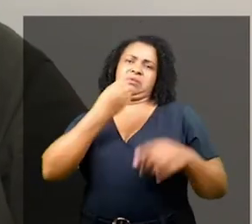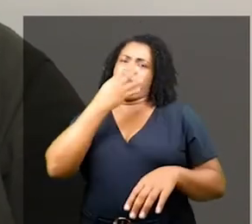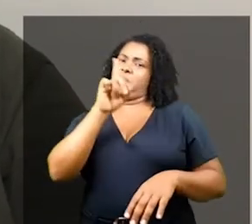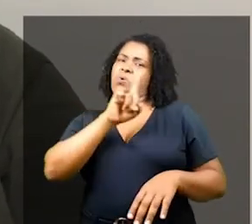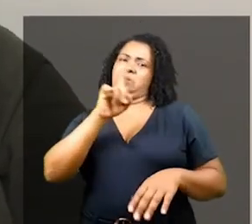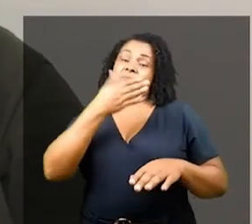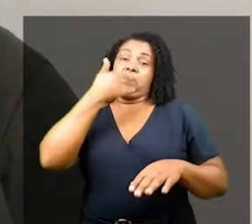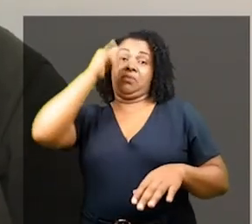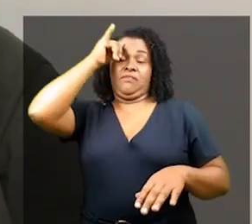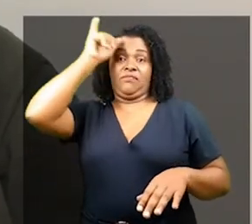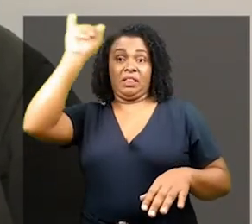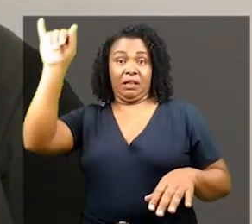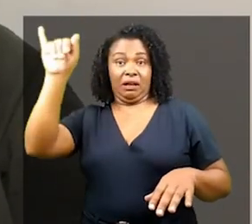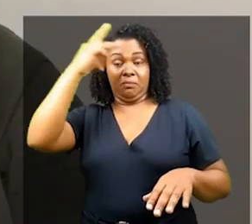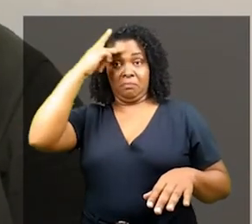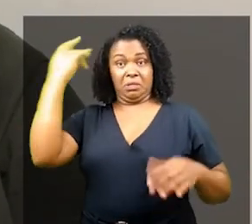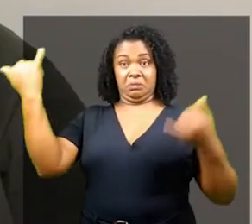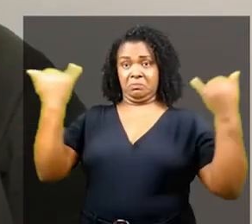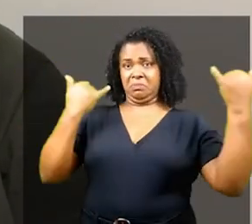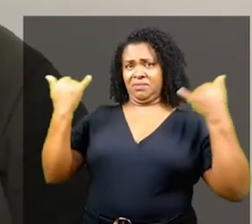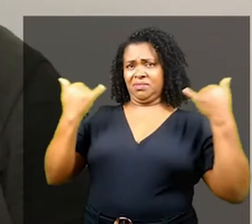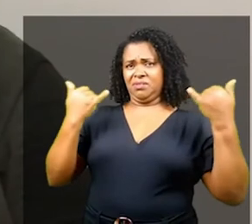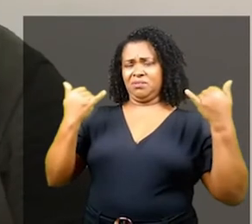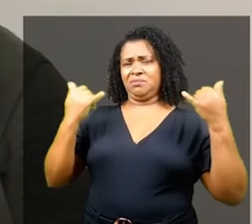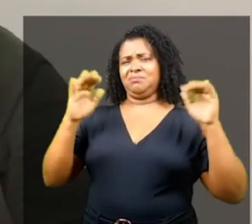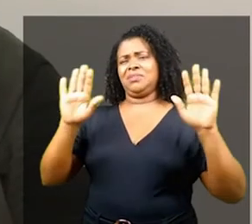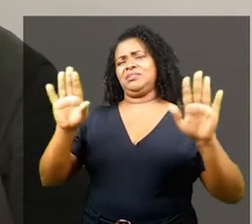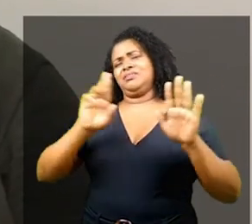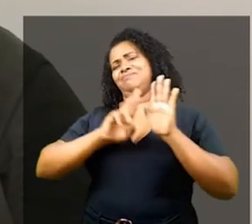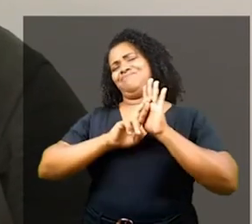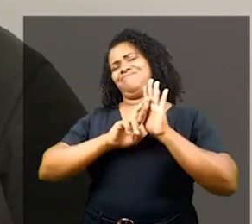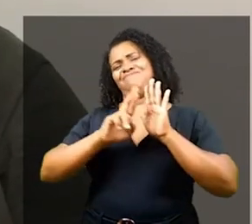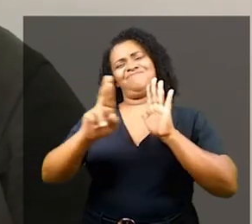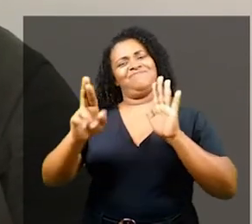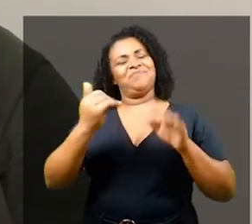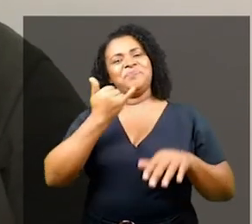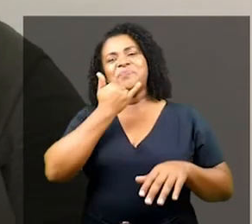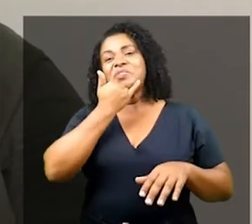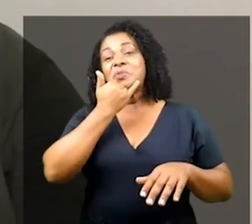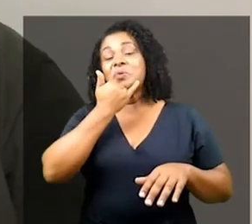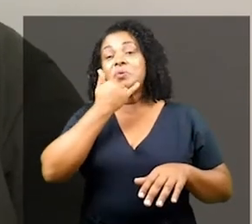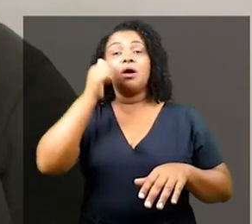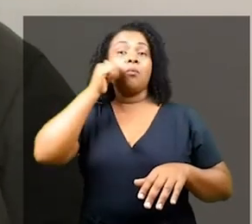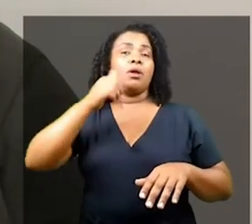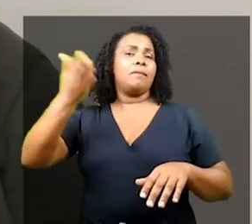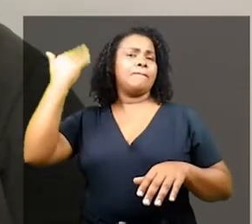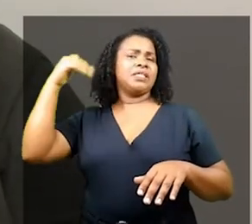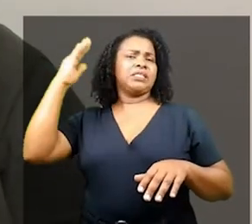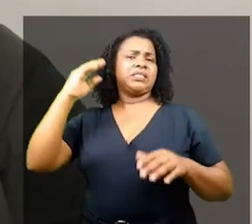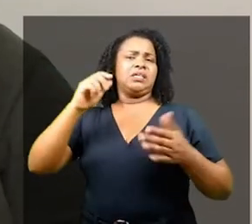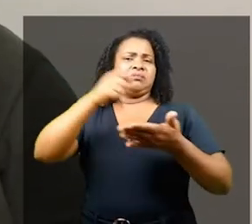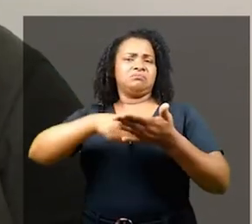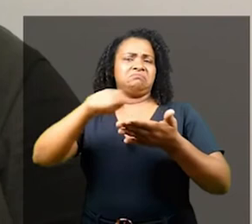ouvi isso de uma pessoa branca, que estava revoltada com o racismo, né? Aí eu precisei dizer pra